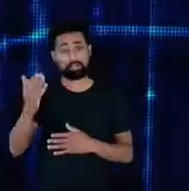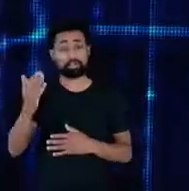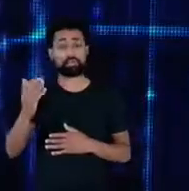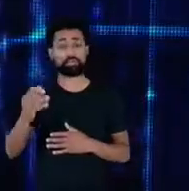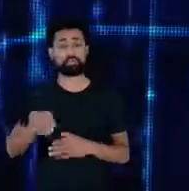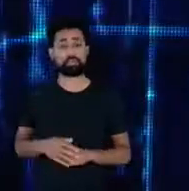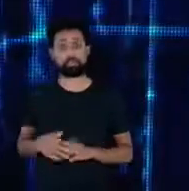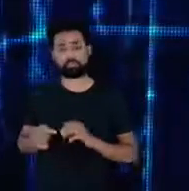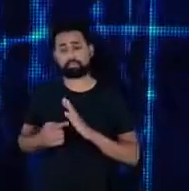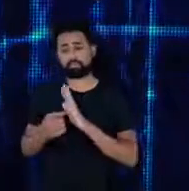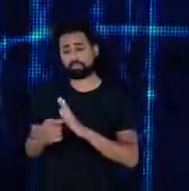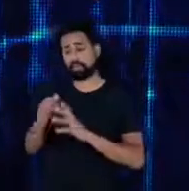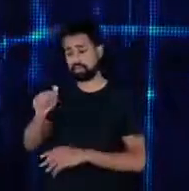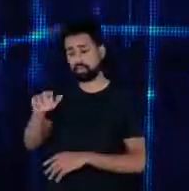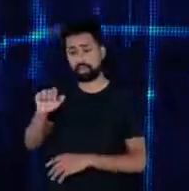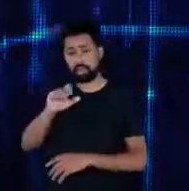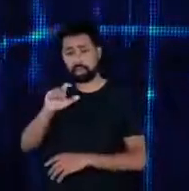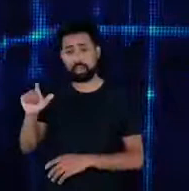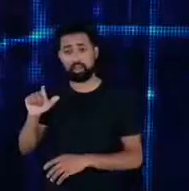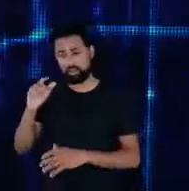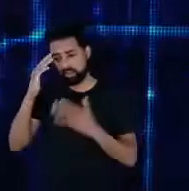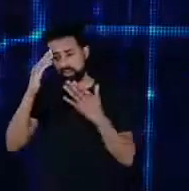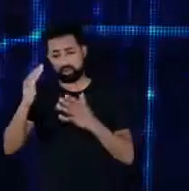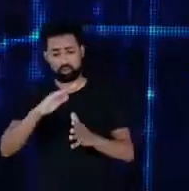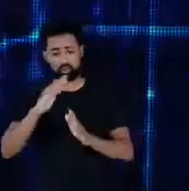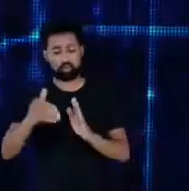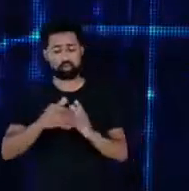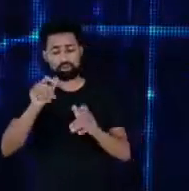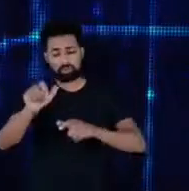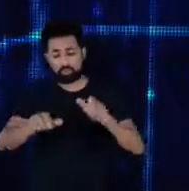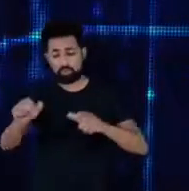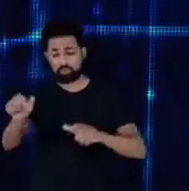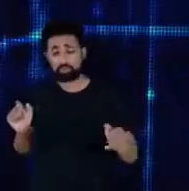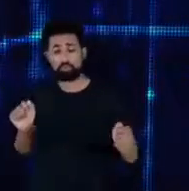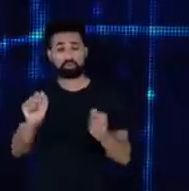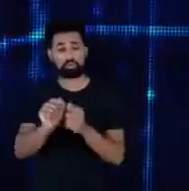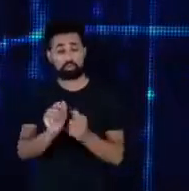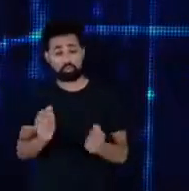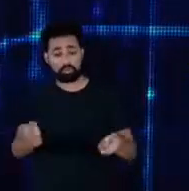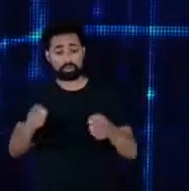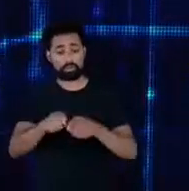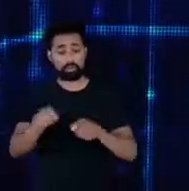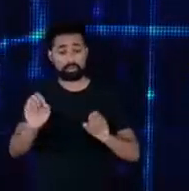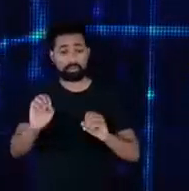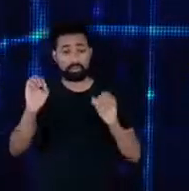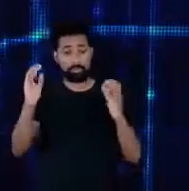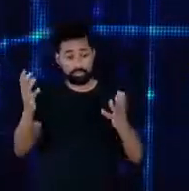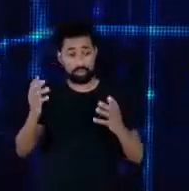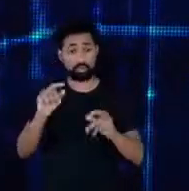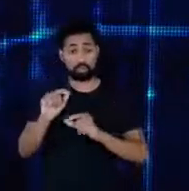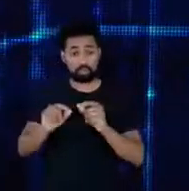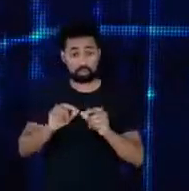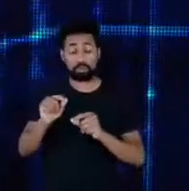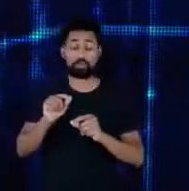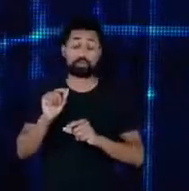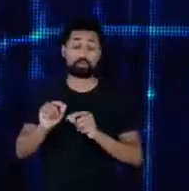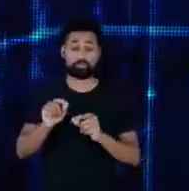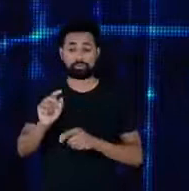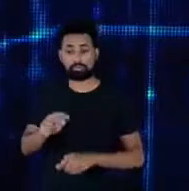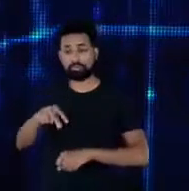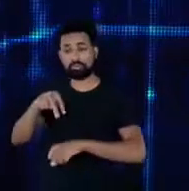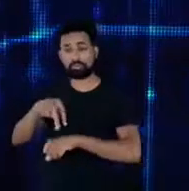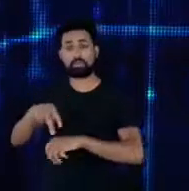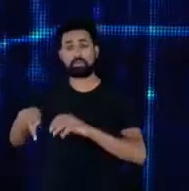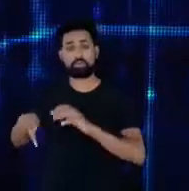agradecer a todos que contribuíram para a realização desse evento em especial a CPFL que foi anfitriã desse